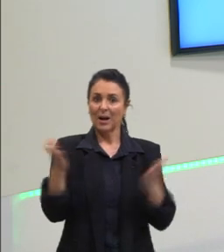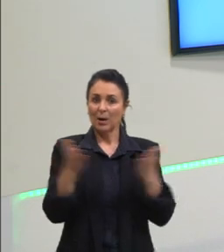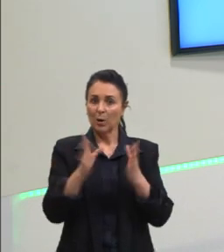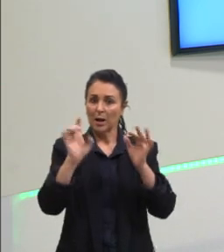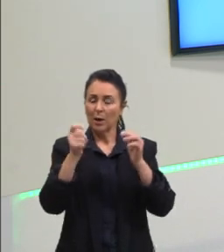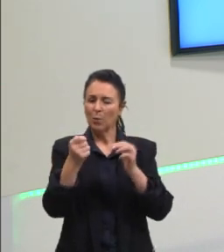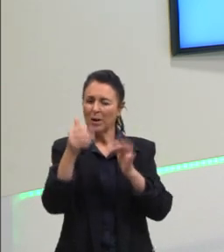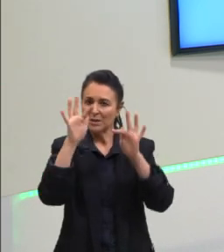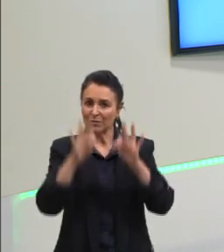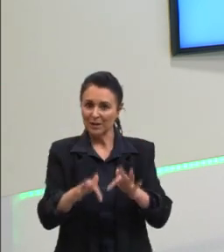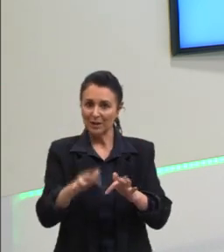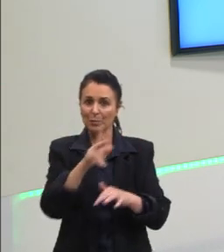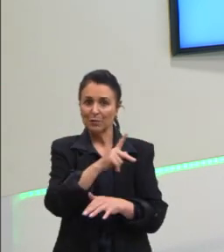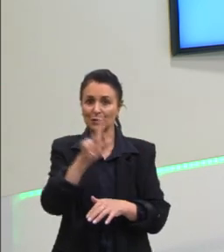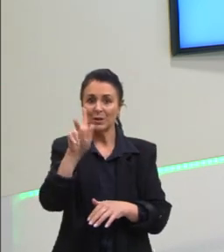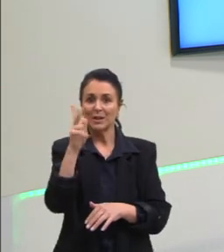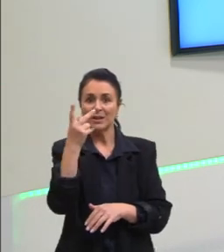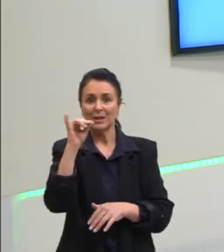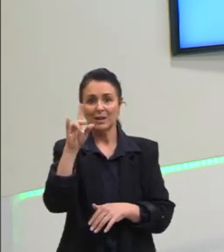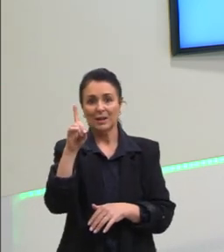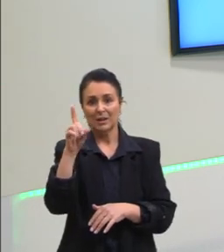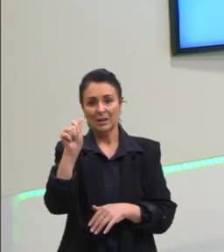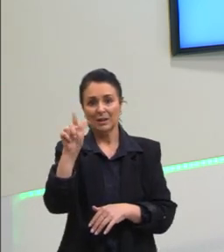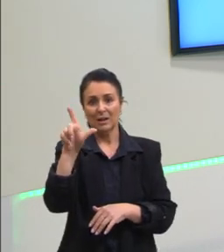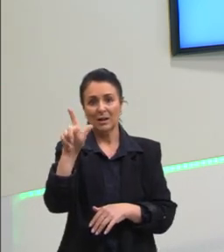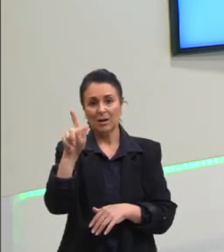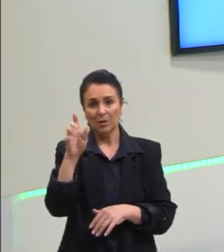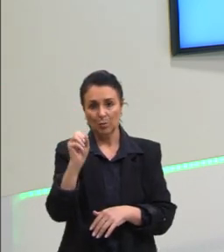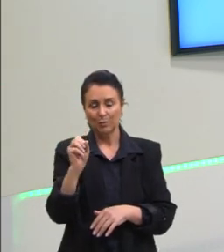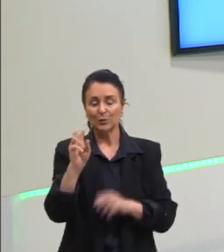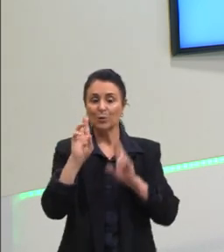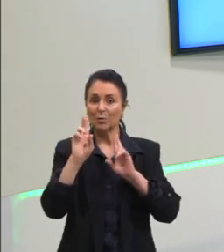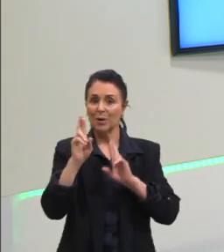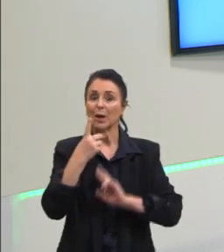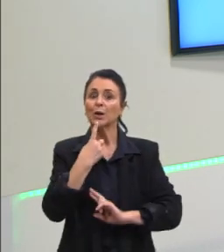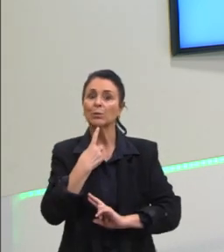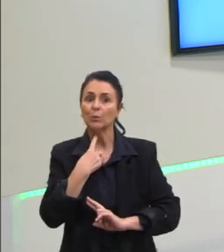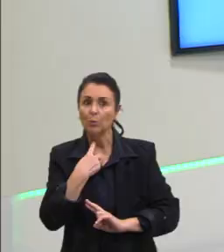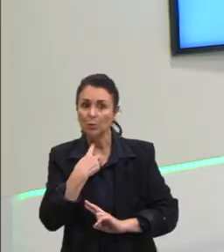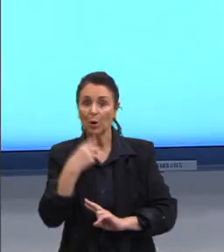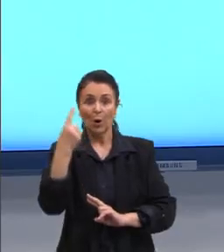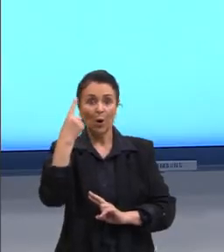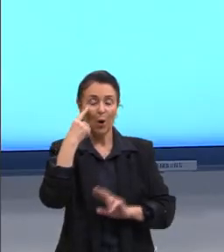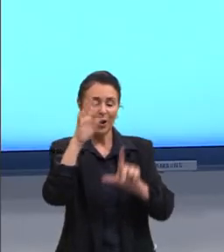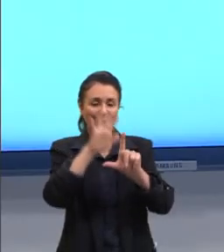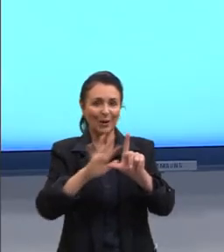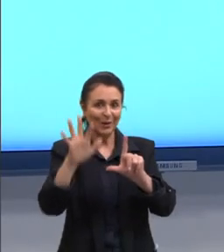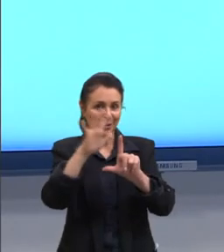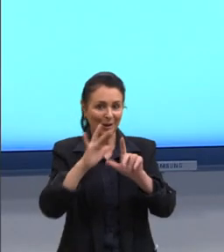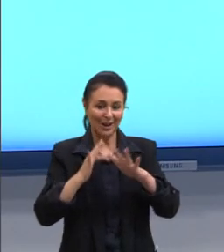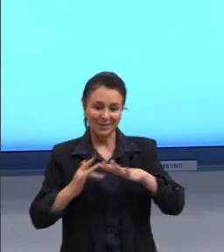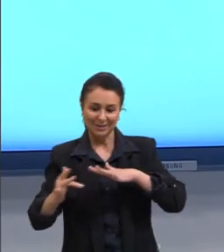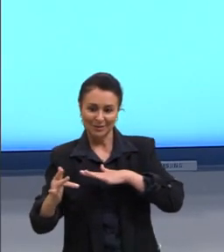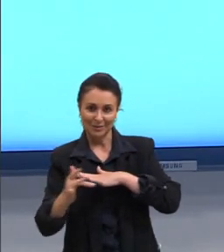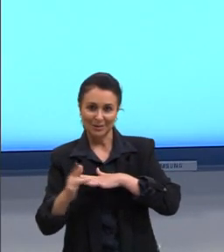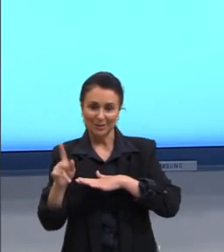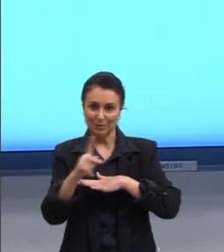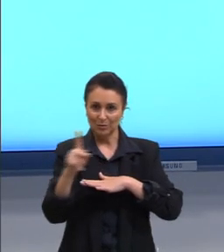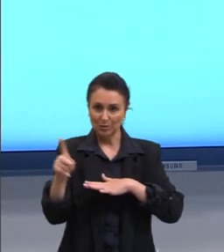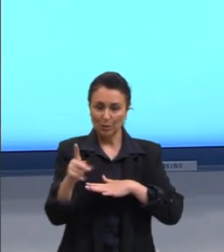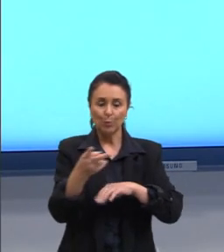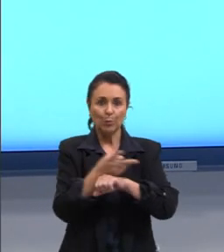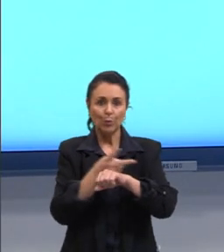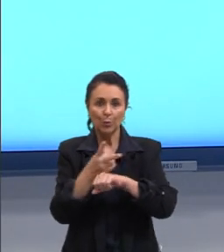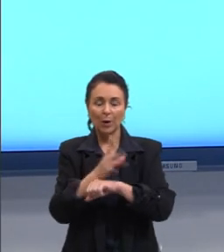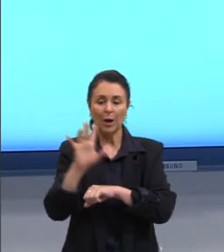eu sou o professor Hidalgo espero que vocês tenham gostado segue aqui embaixo então o QR Code com as minhas redes sociais mas quem quiser me procurar